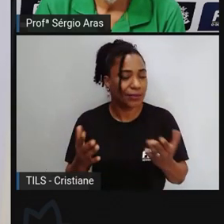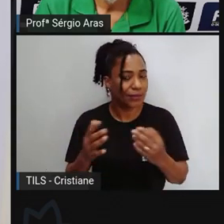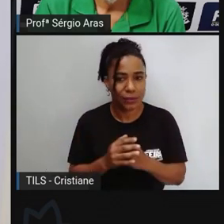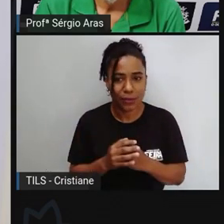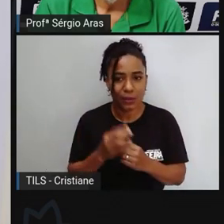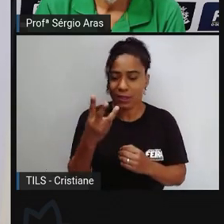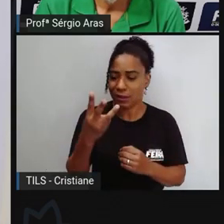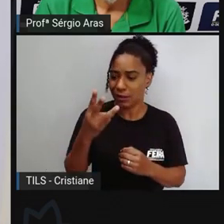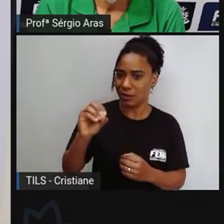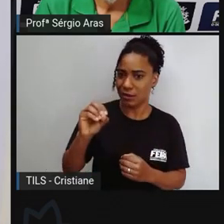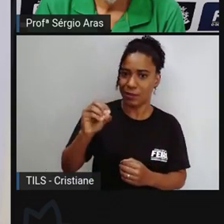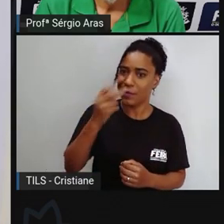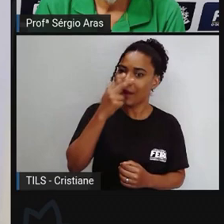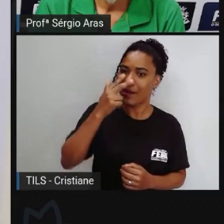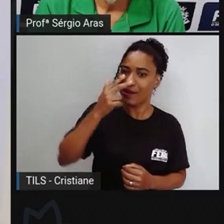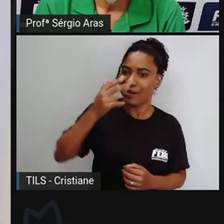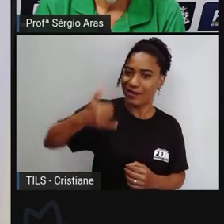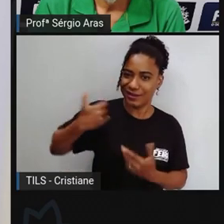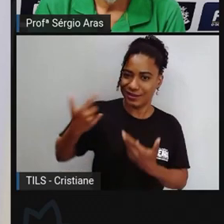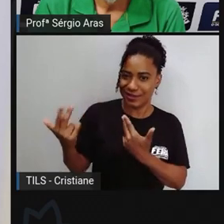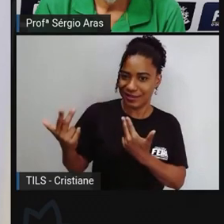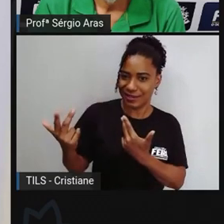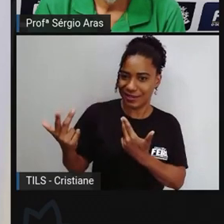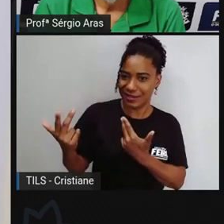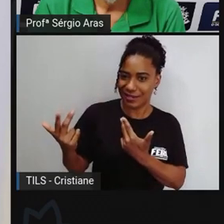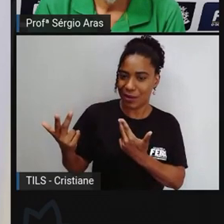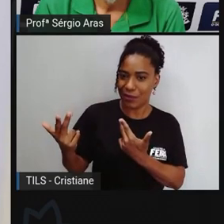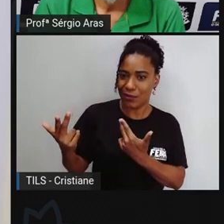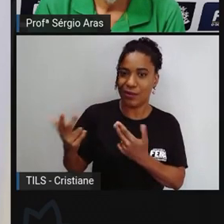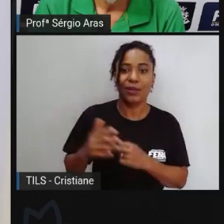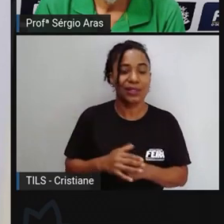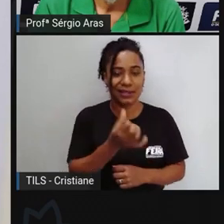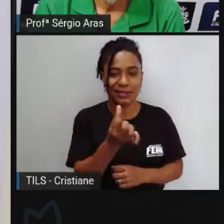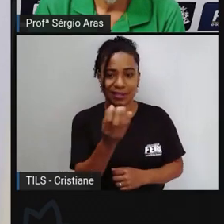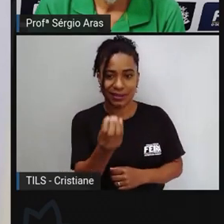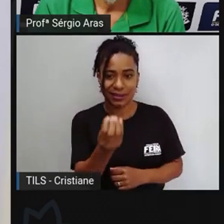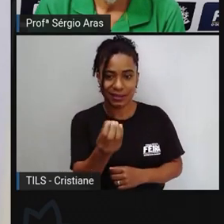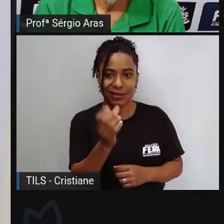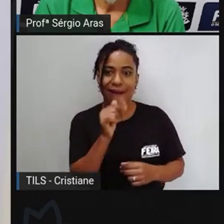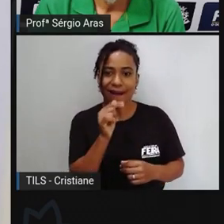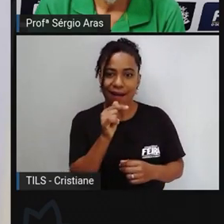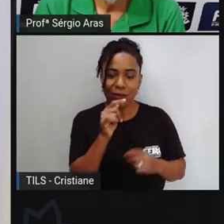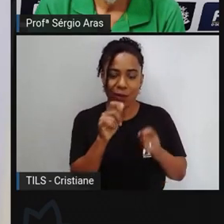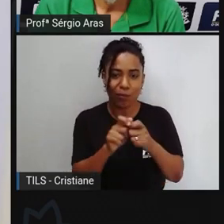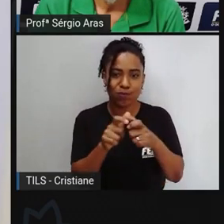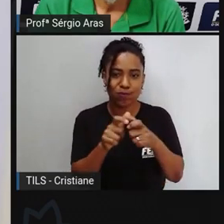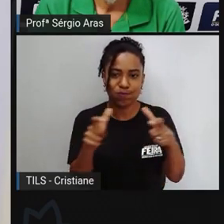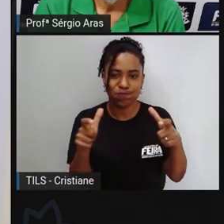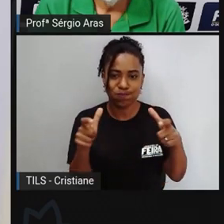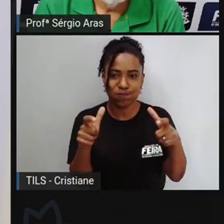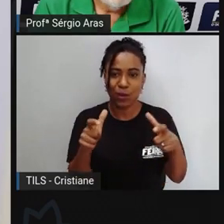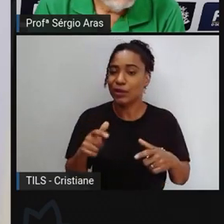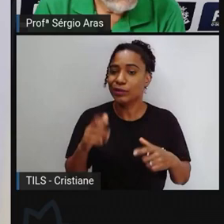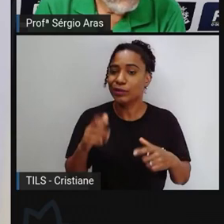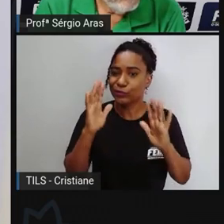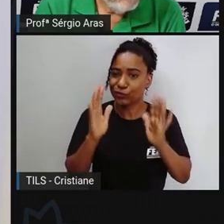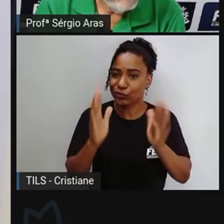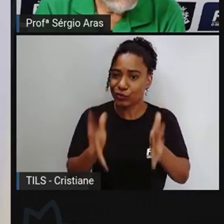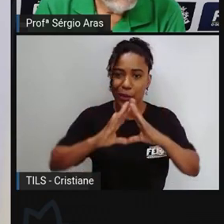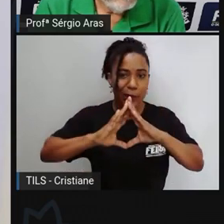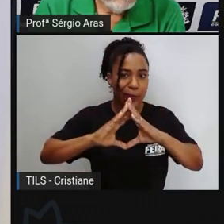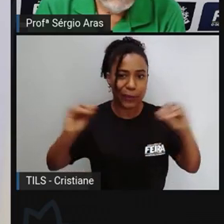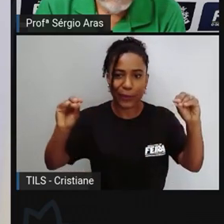lagoas aqui em Feira de Santana o que é especificamente que leva a esse sumiço a esse